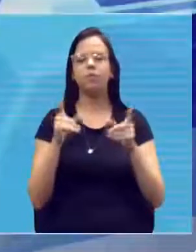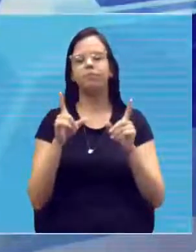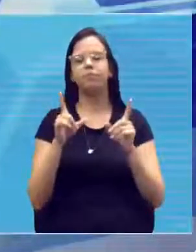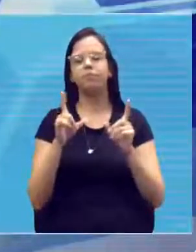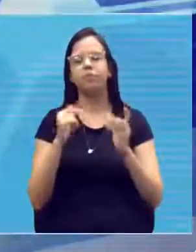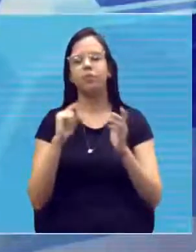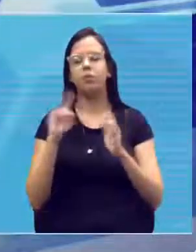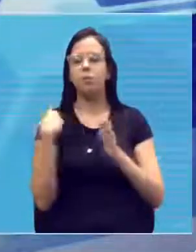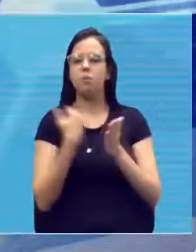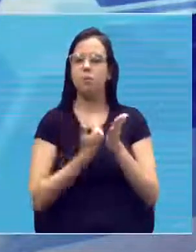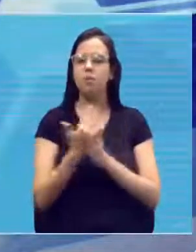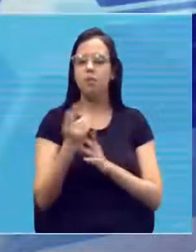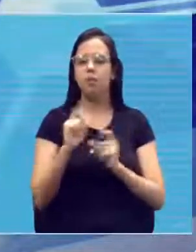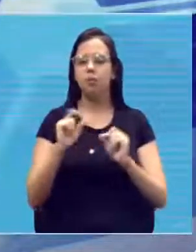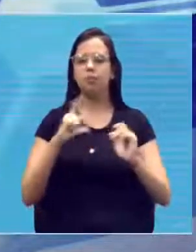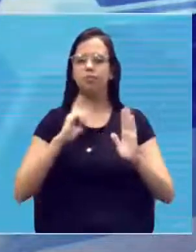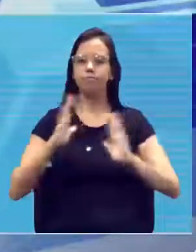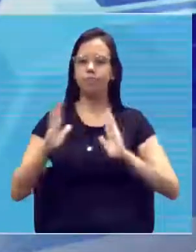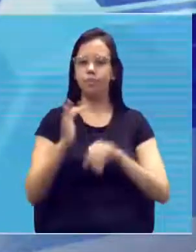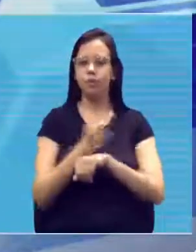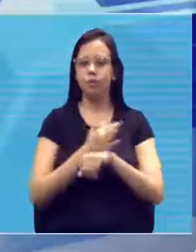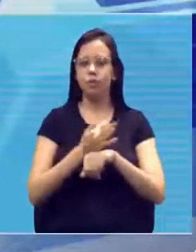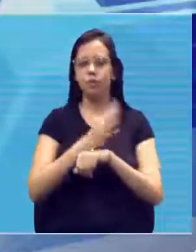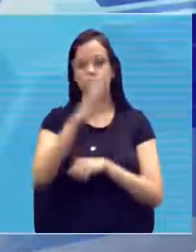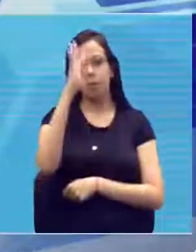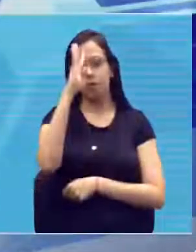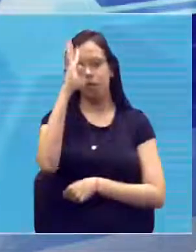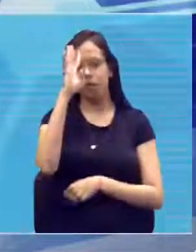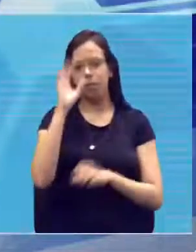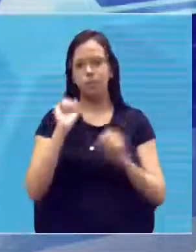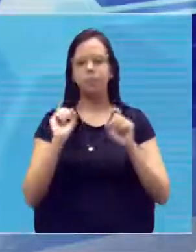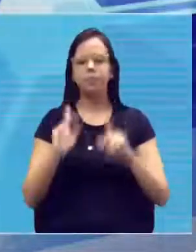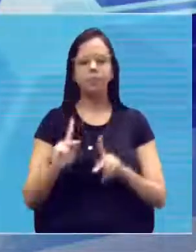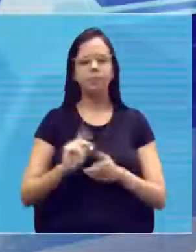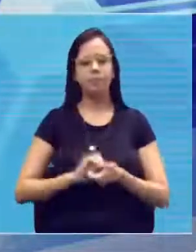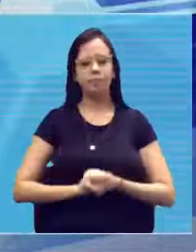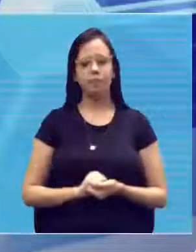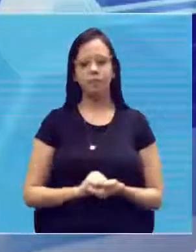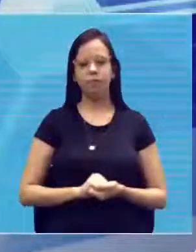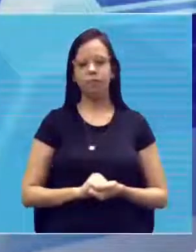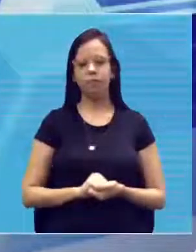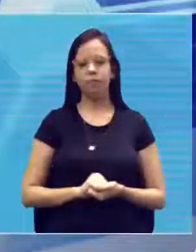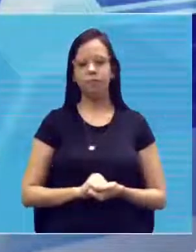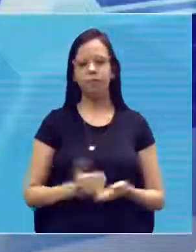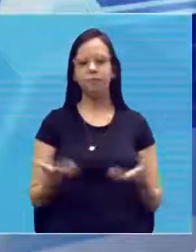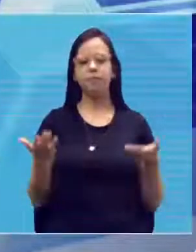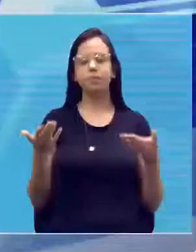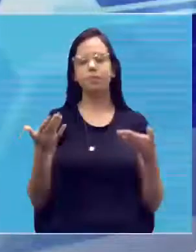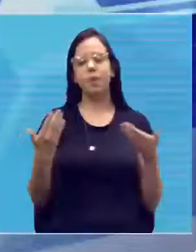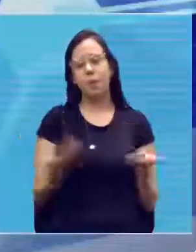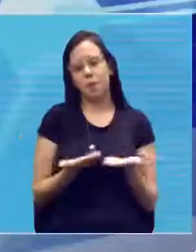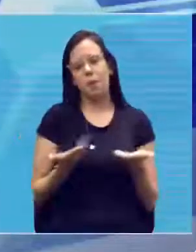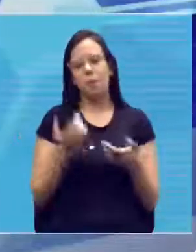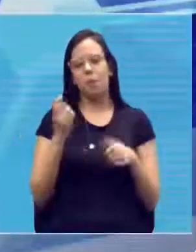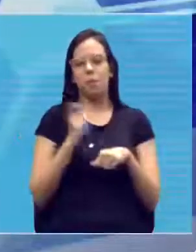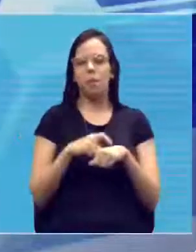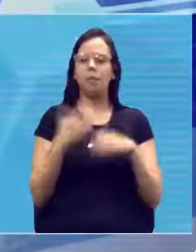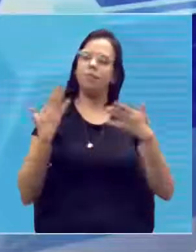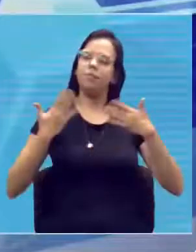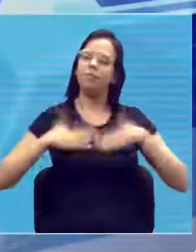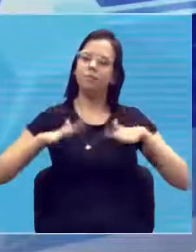mais a partir da quarta-feira, tá bom, queridos? Bom, vai ser um momento que vocês vão poder descansar, que vocês vão poder